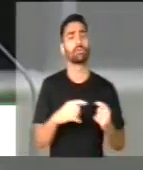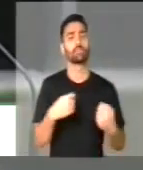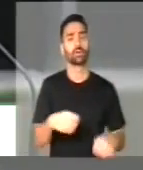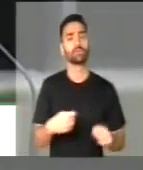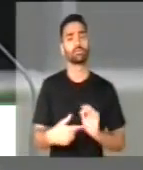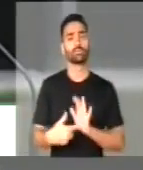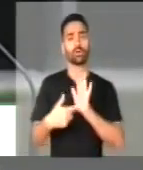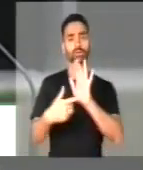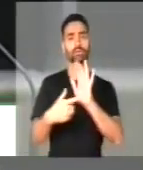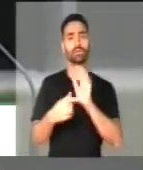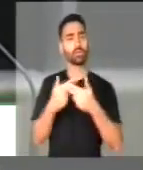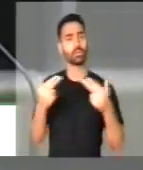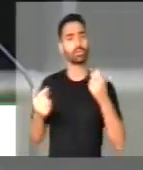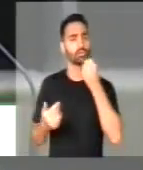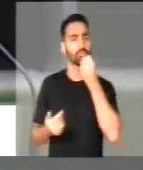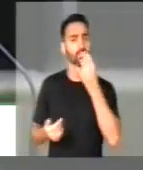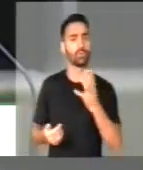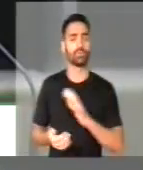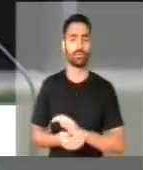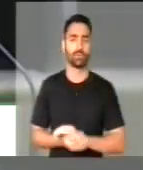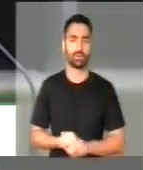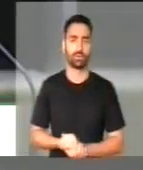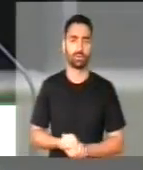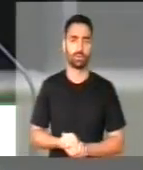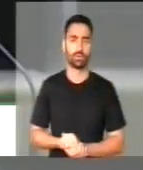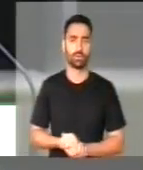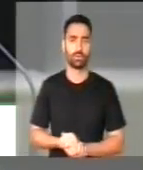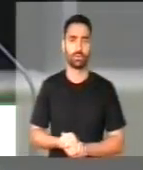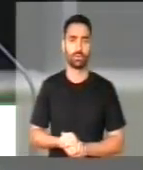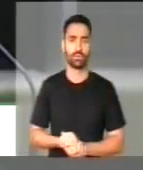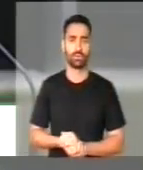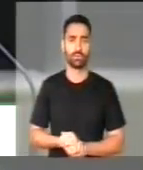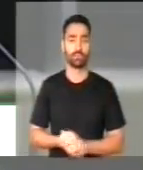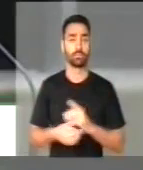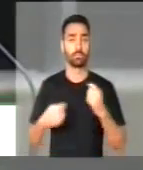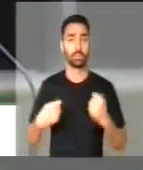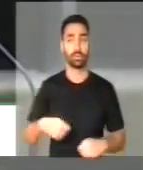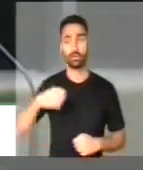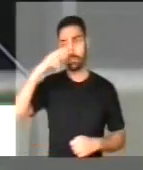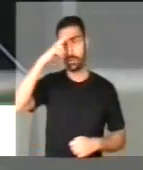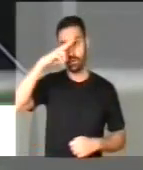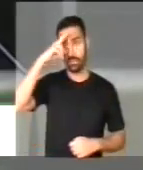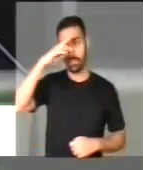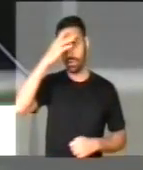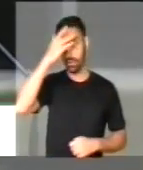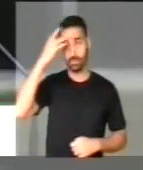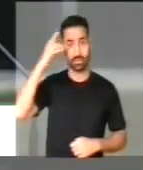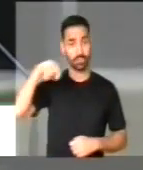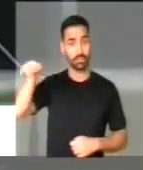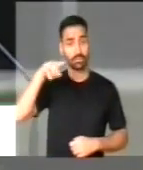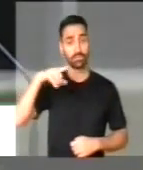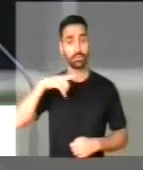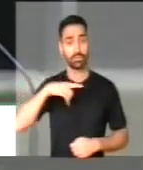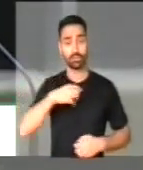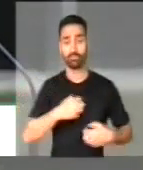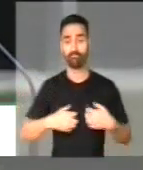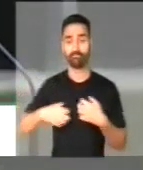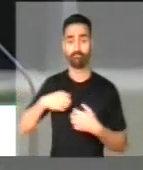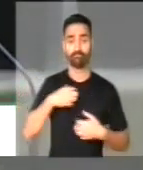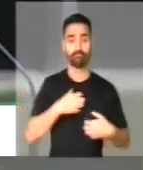virtudes. E que possamos lembrar daqueles que estão aflitos e sem